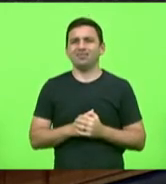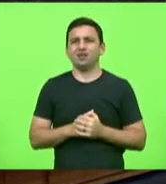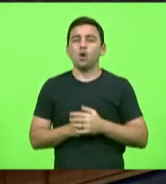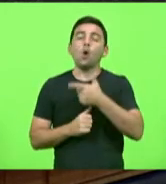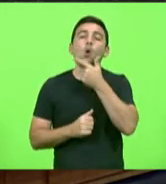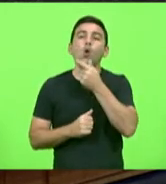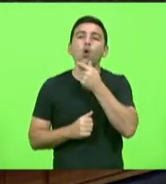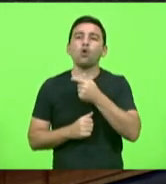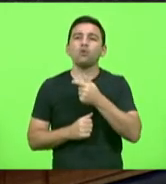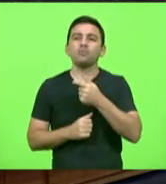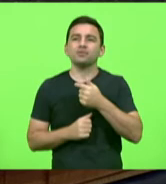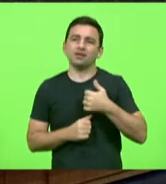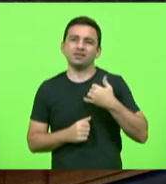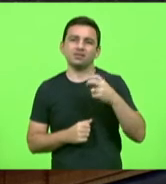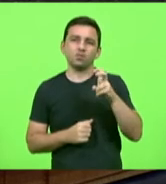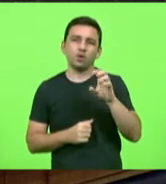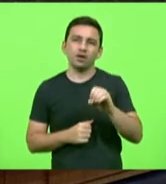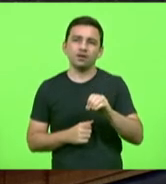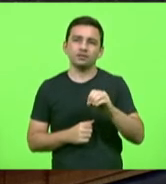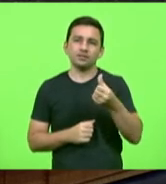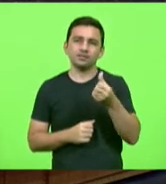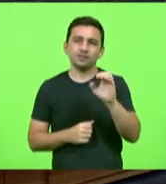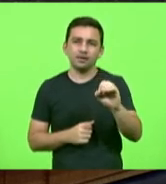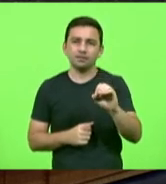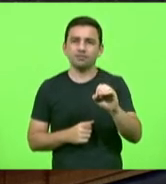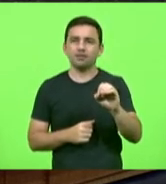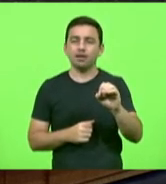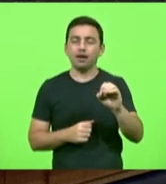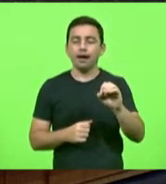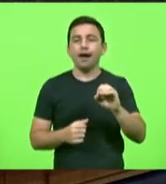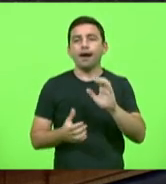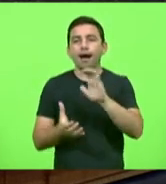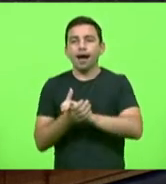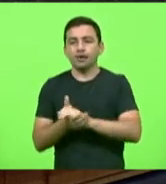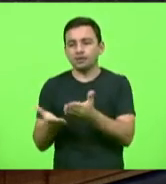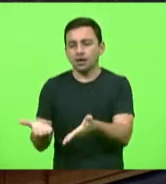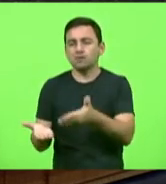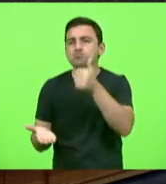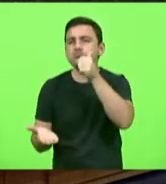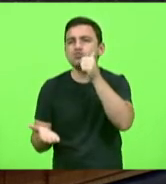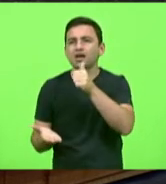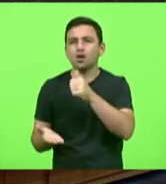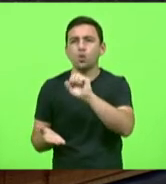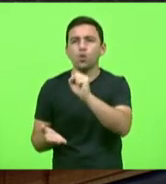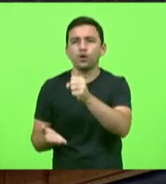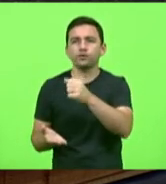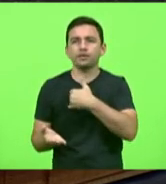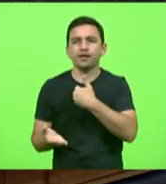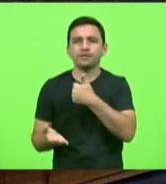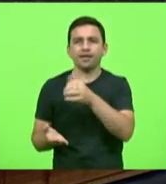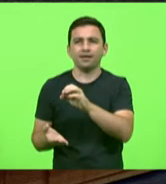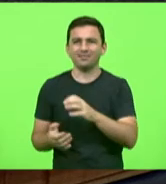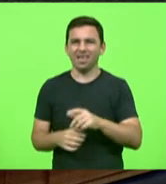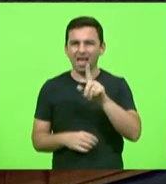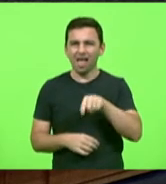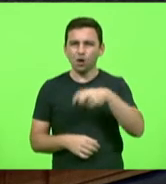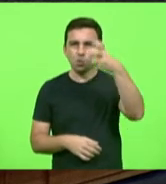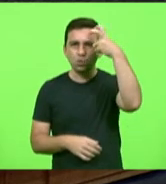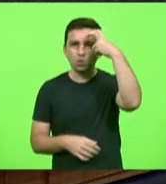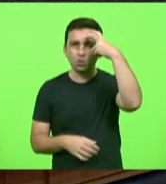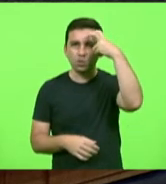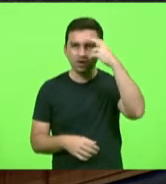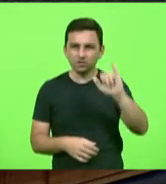de 50 60 70 anos casam com meninas ainda de 8 e 10 anos usar aqui uma cultura como